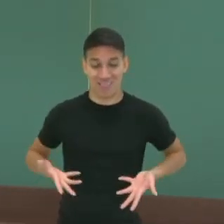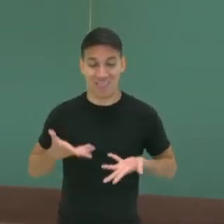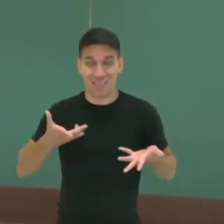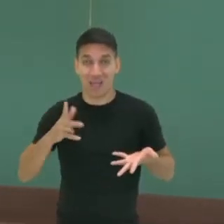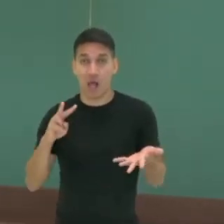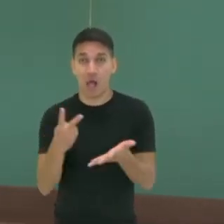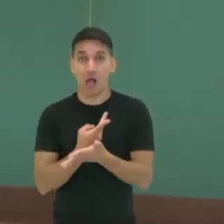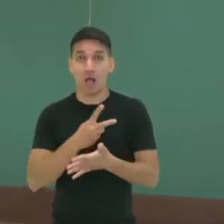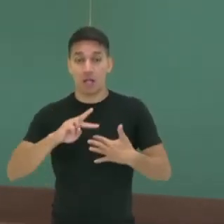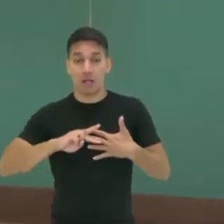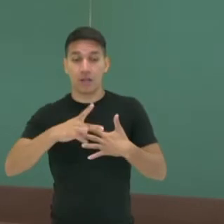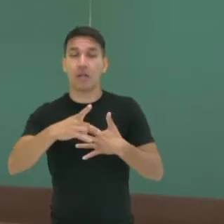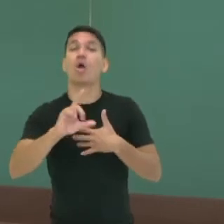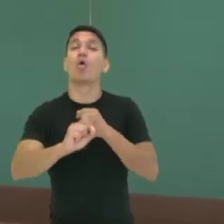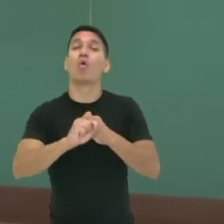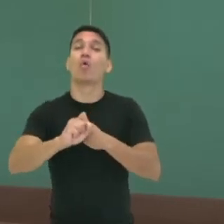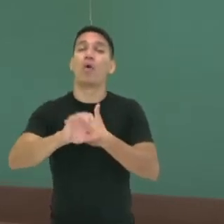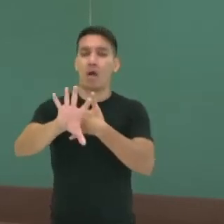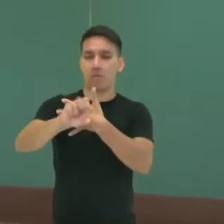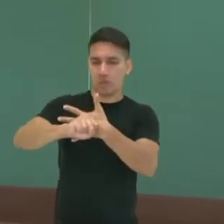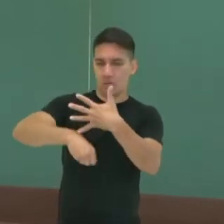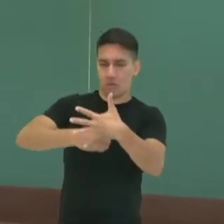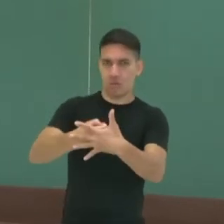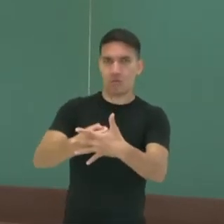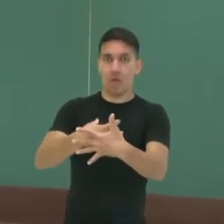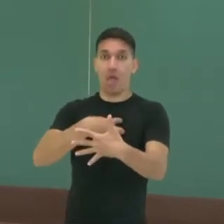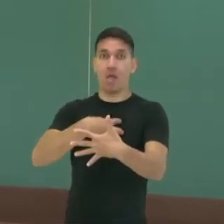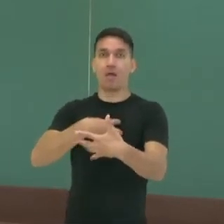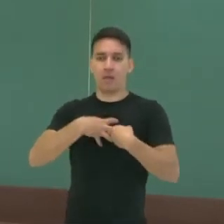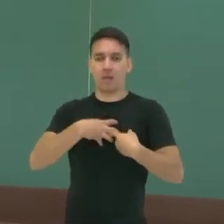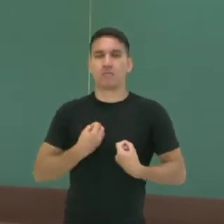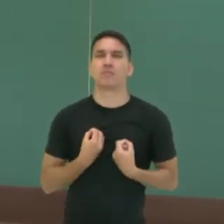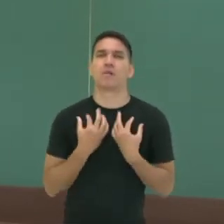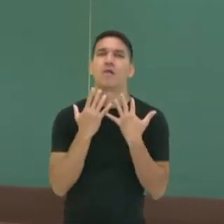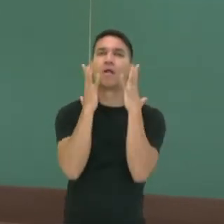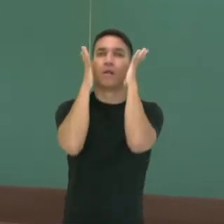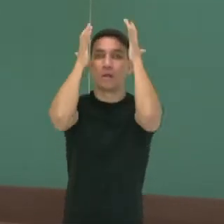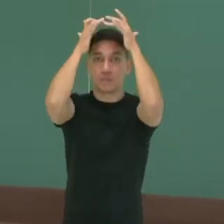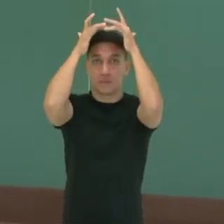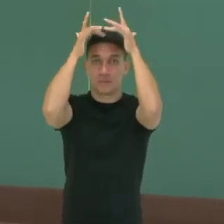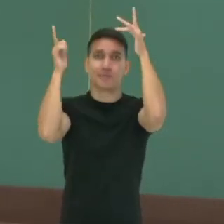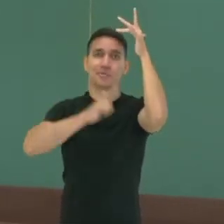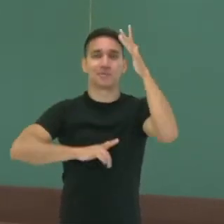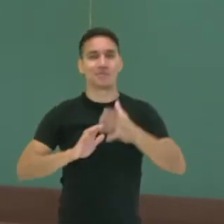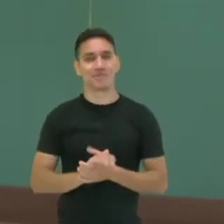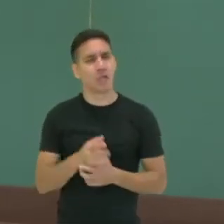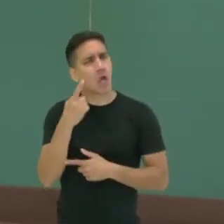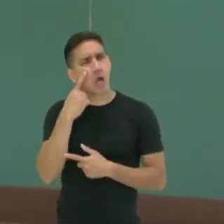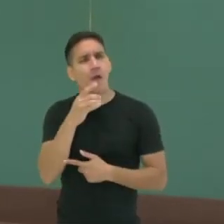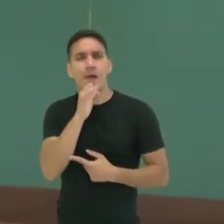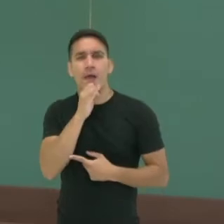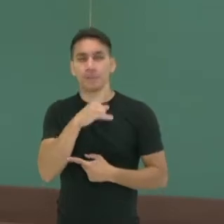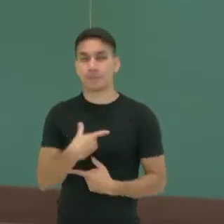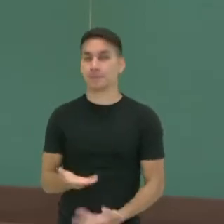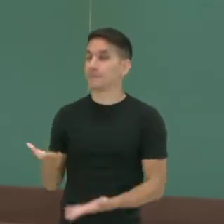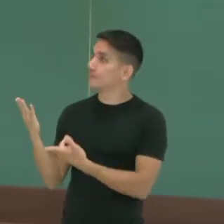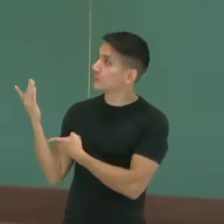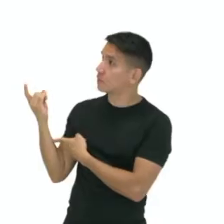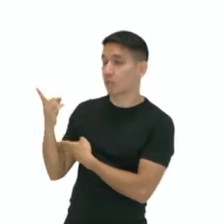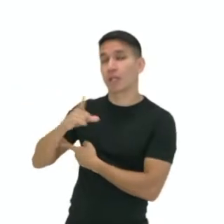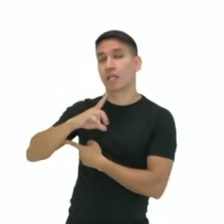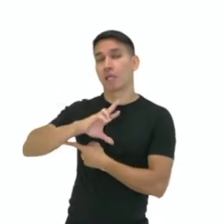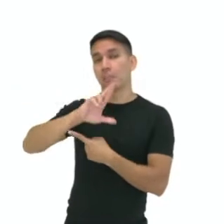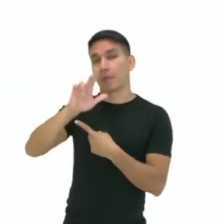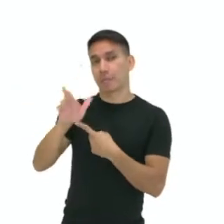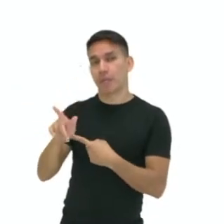transmitidos até os centros nervosos. Vamos ver alguns exemplos de estímulos? Na esquerda nós temos dois tipos